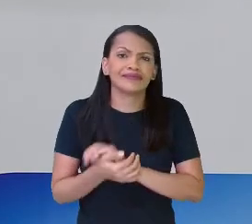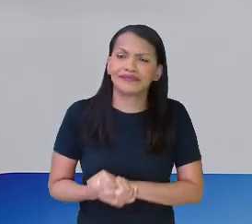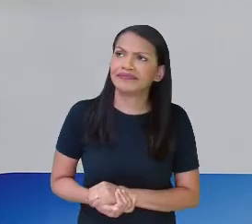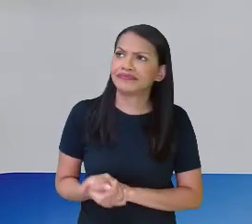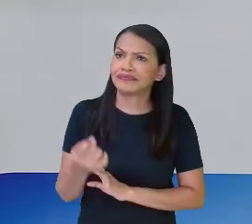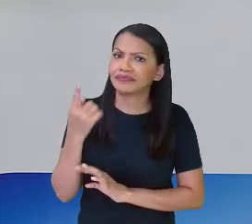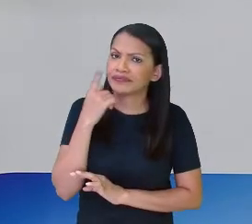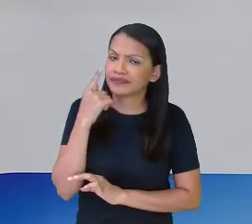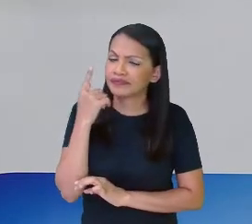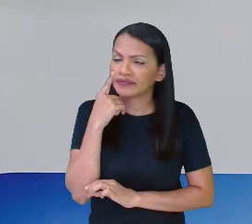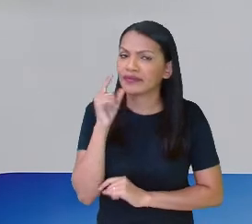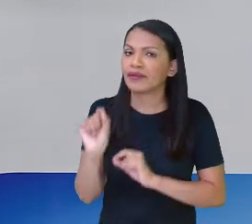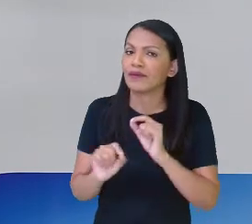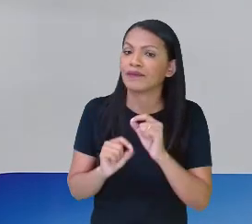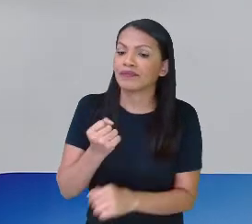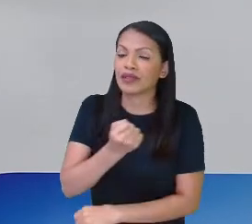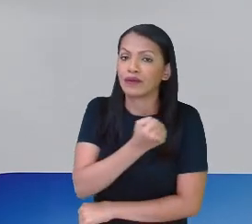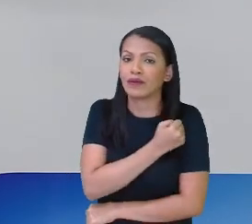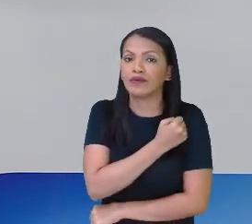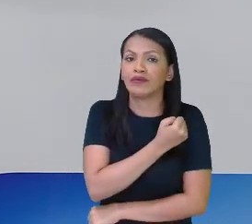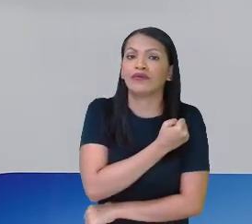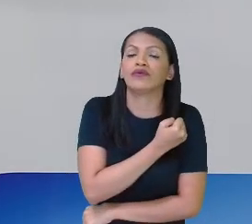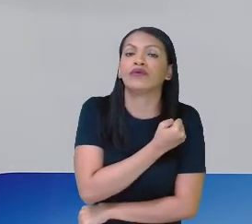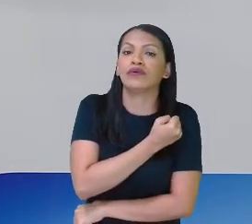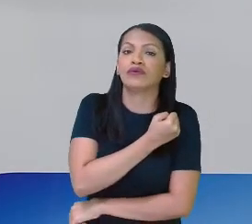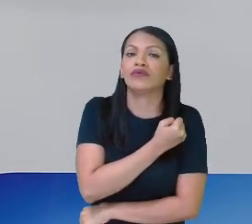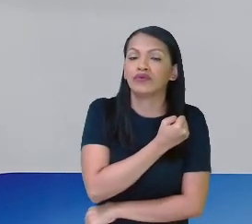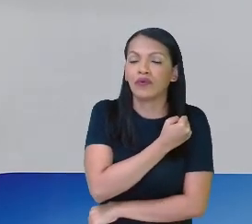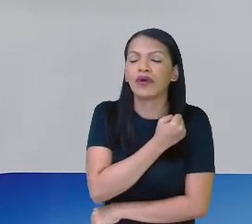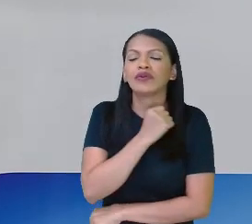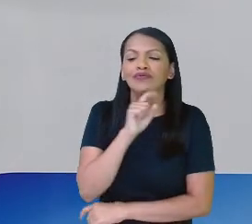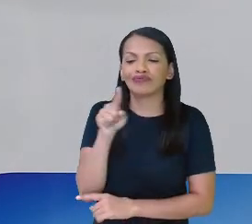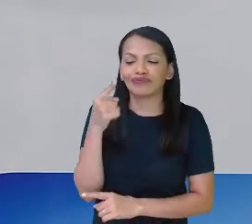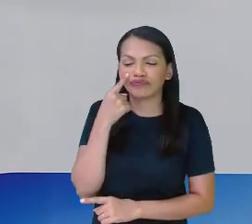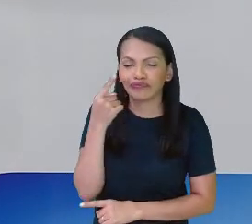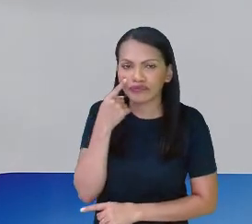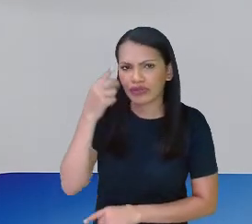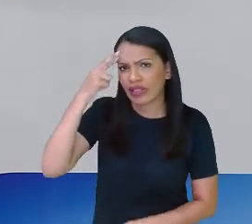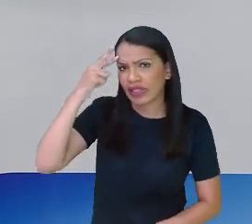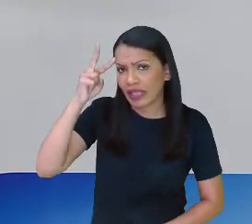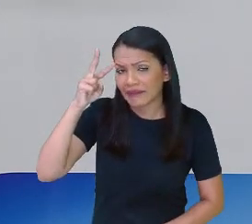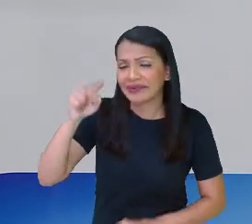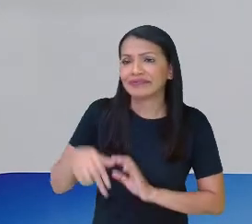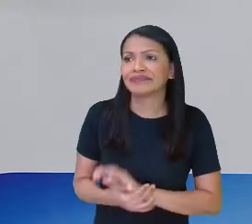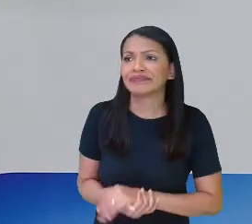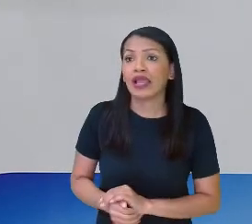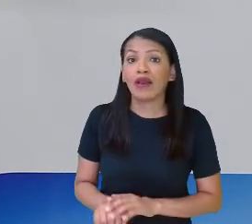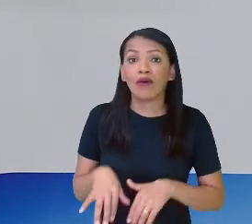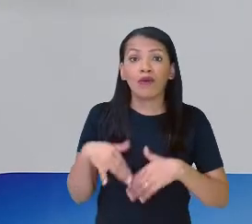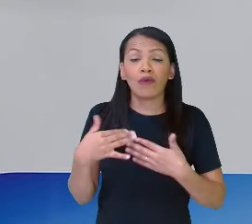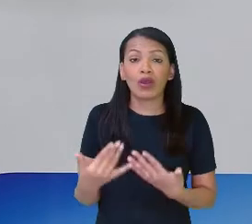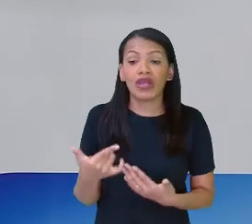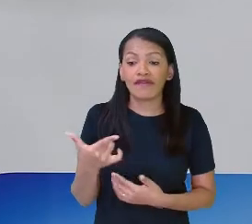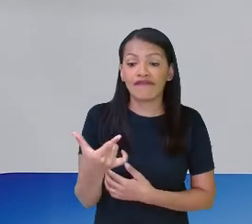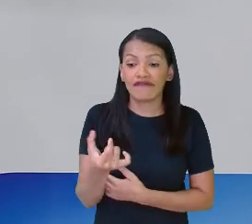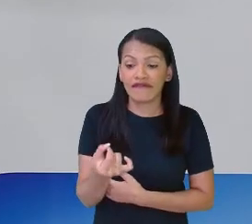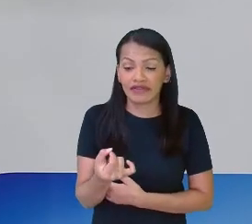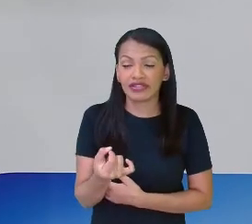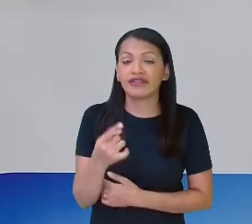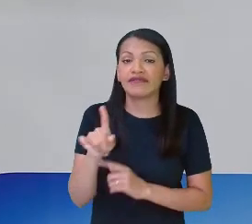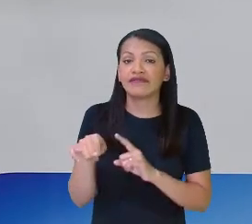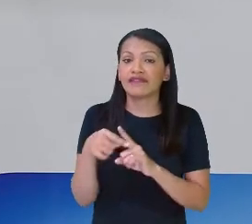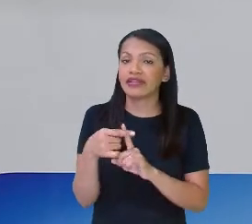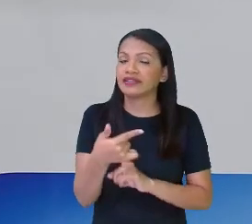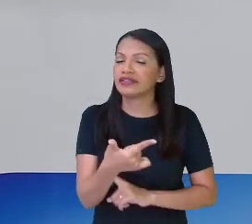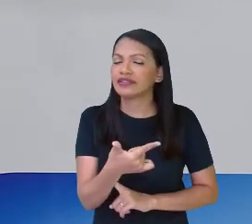repete o número e acrescenta apenas um zero. E aí, lembra? Quanto que vai dar 20 vezes 10?